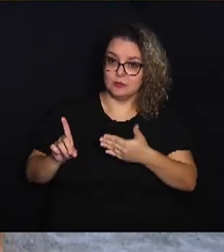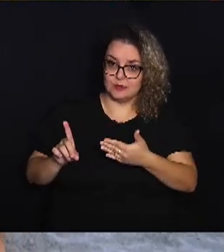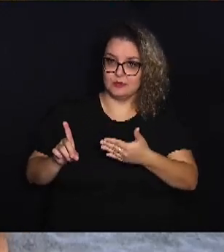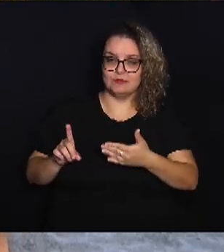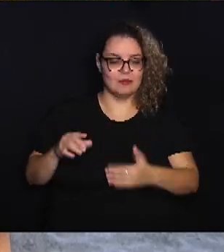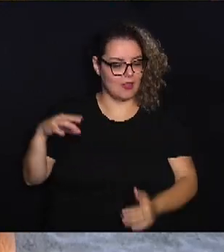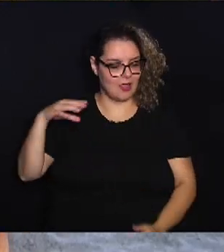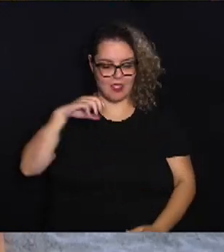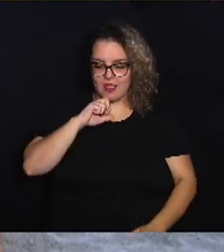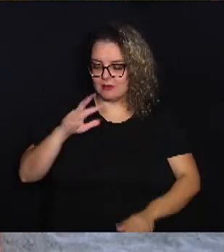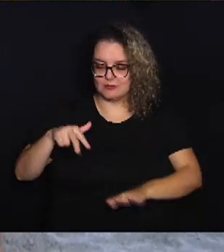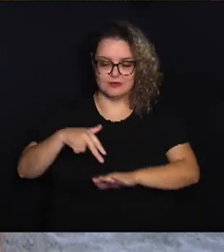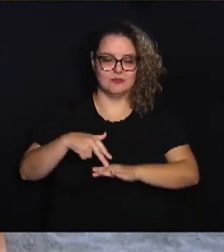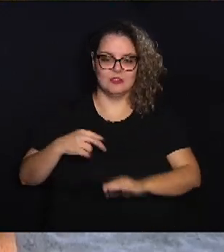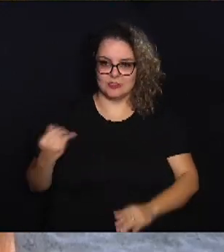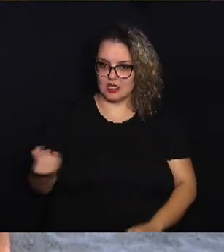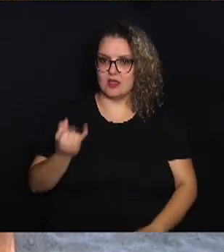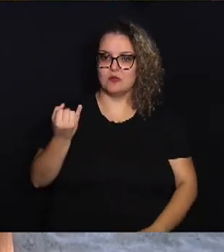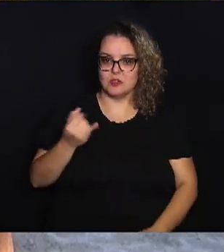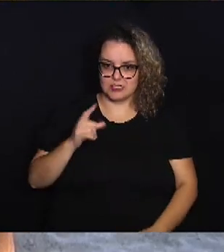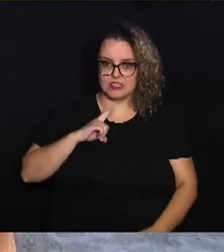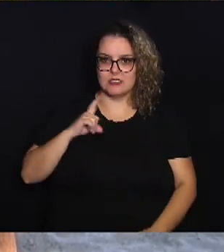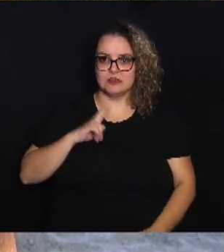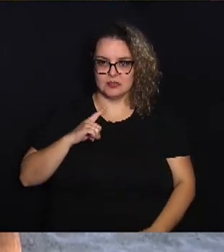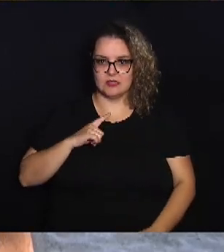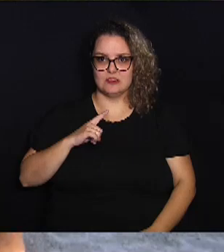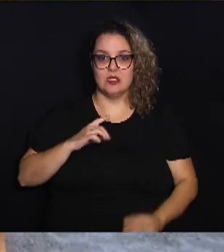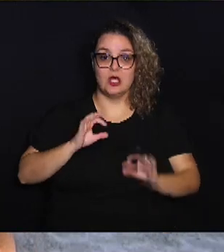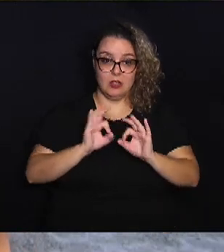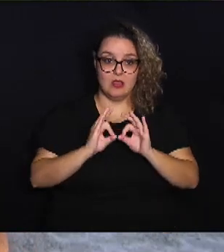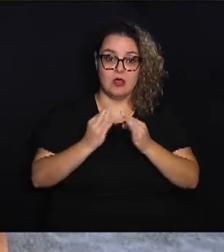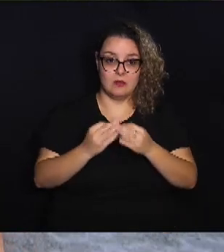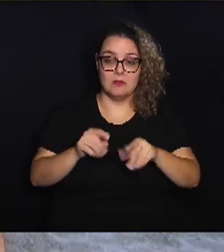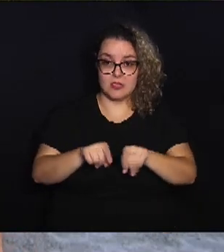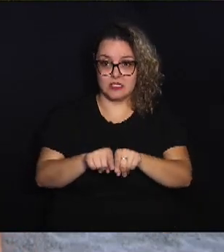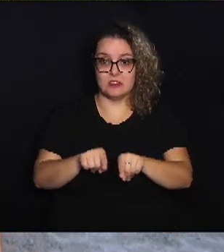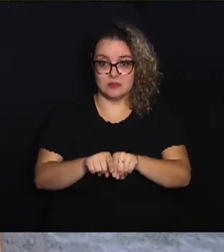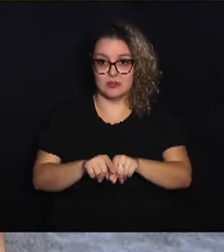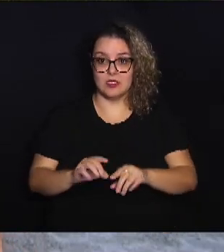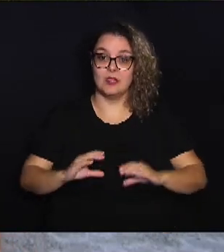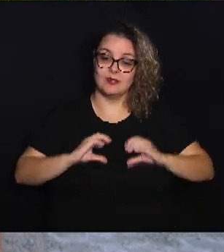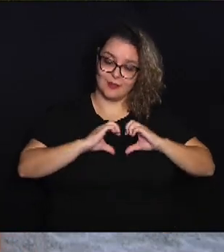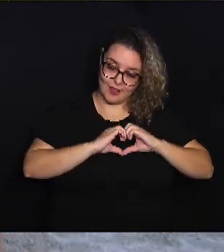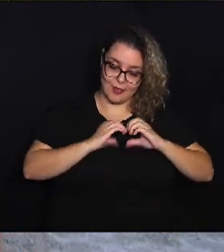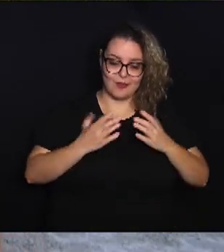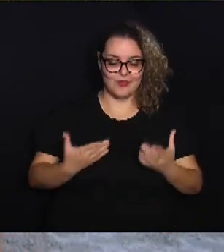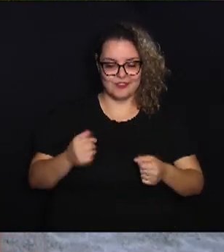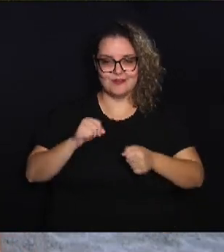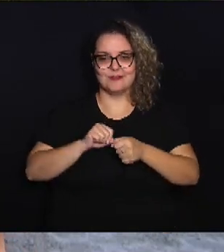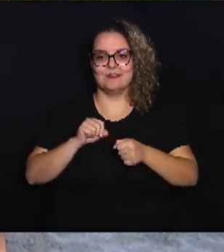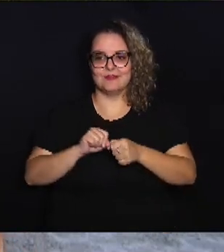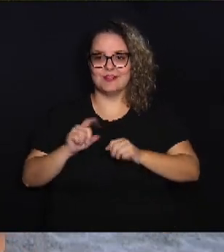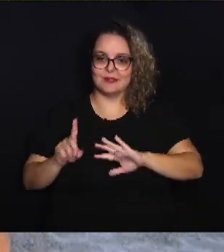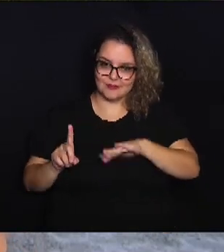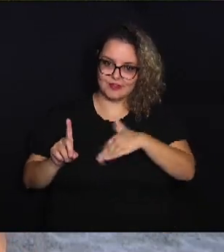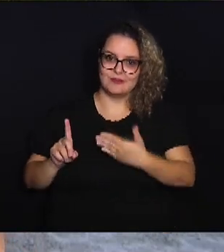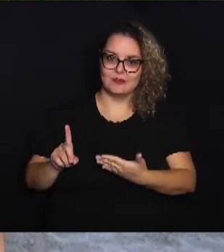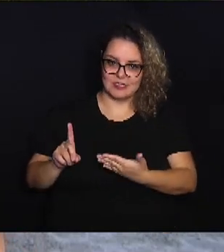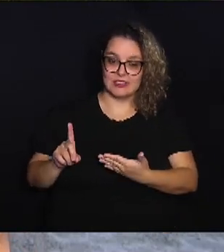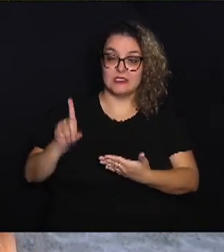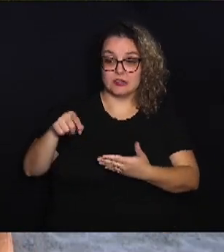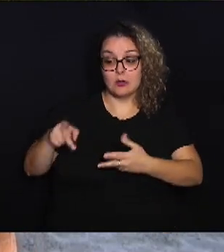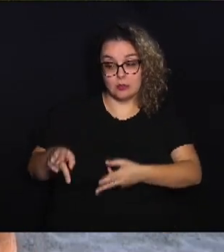de pronto disseram da importância que tem, a família também gostou muito de termos feito esta homenagem a ela, que é um